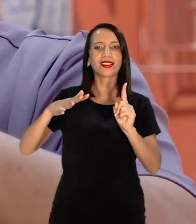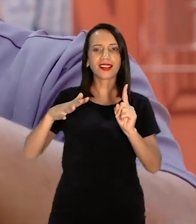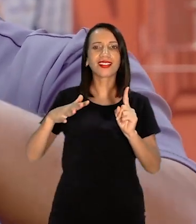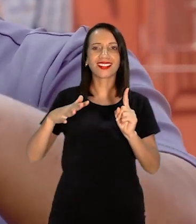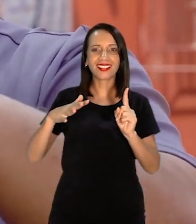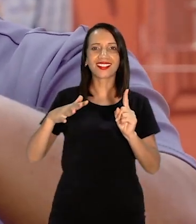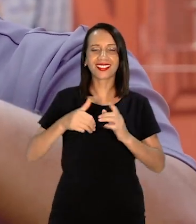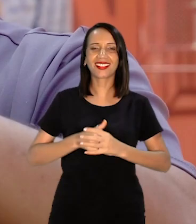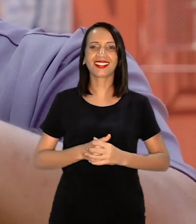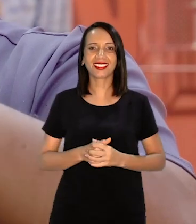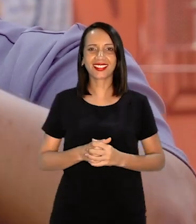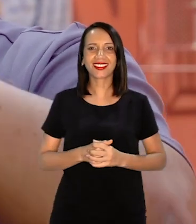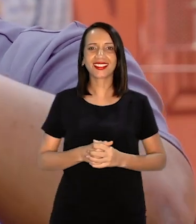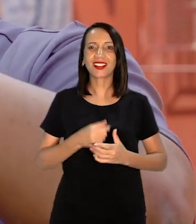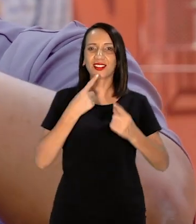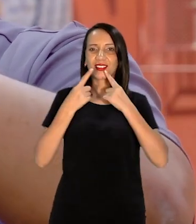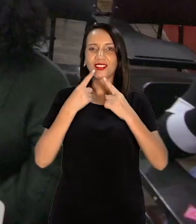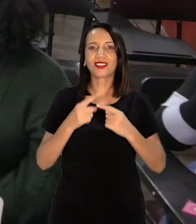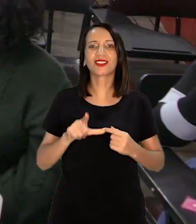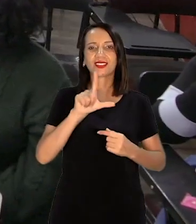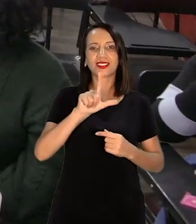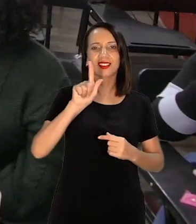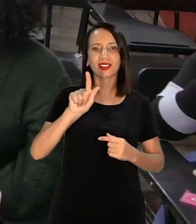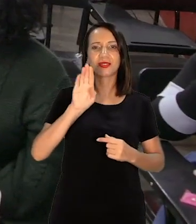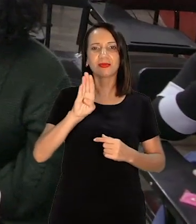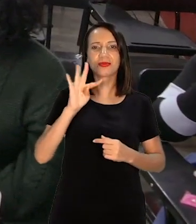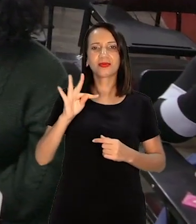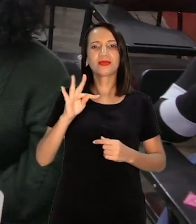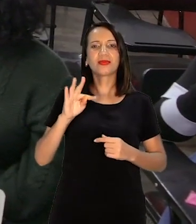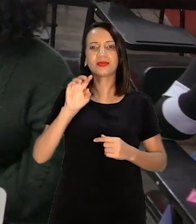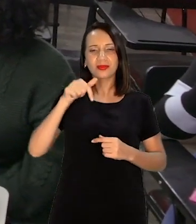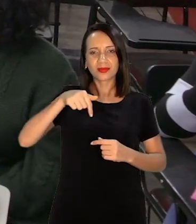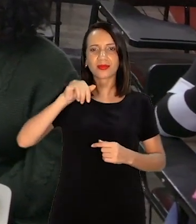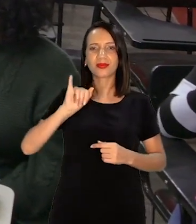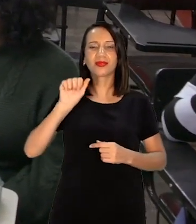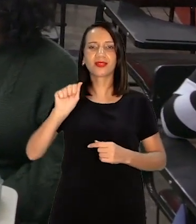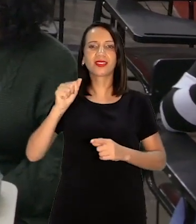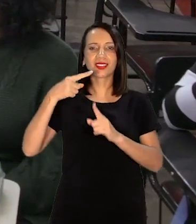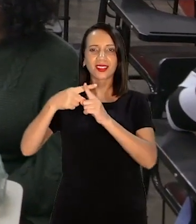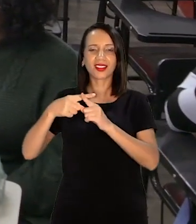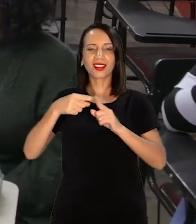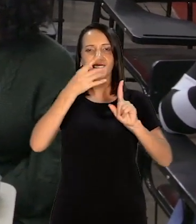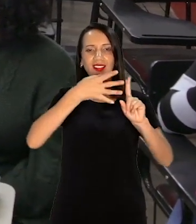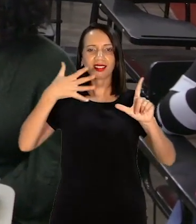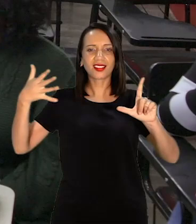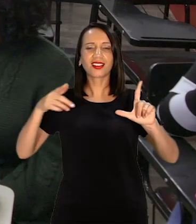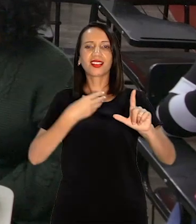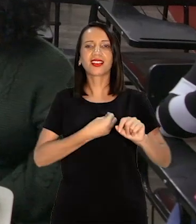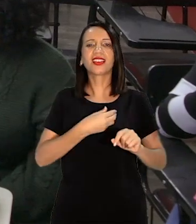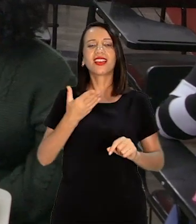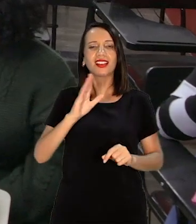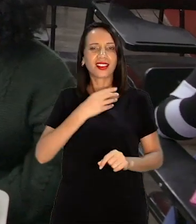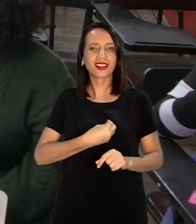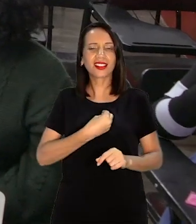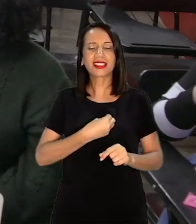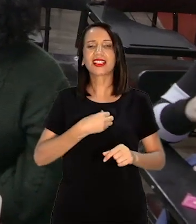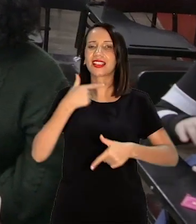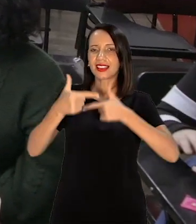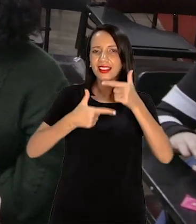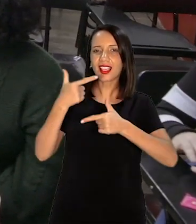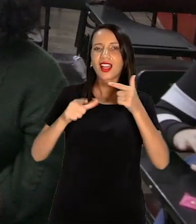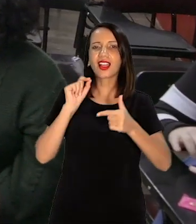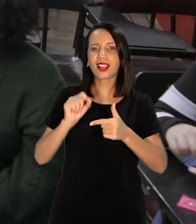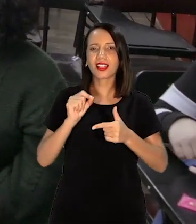LGBTQIA+, E a gente tem esse outro trabalho Que é a dependência química Douglas em aula As pessoas que